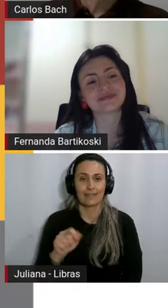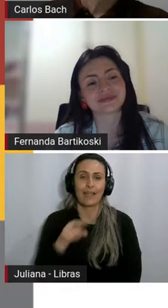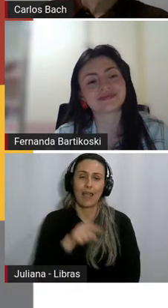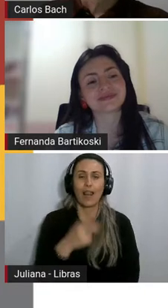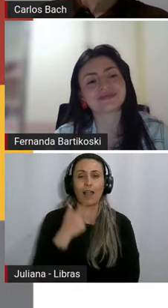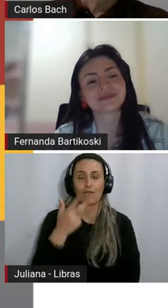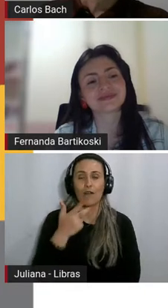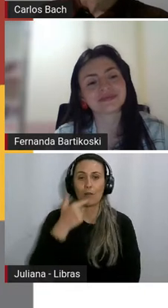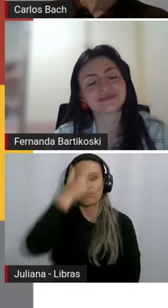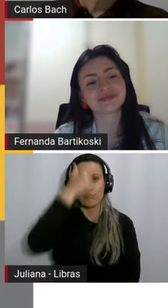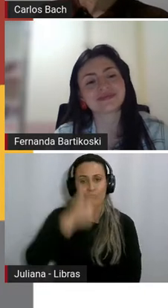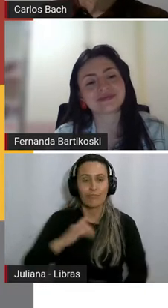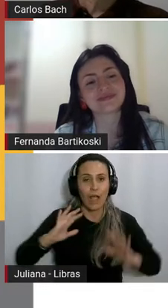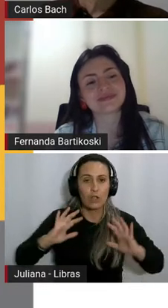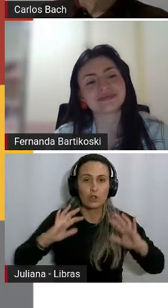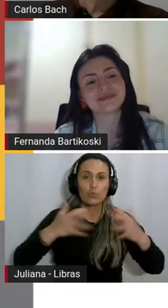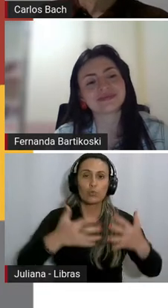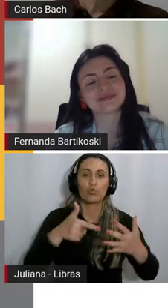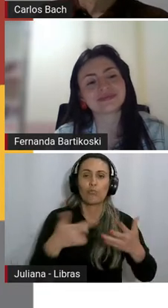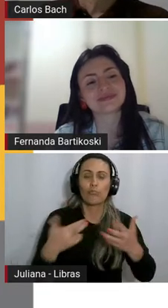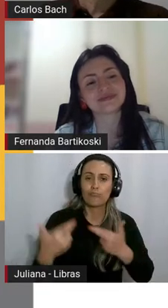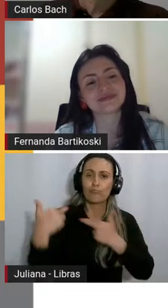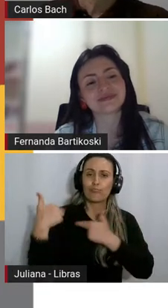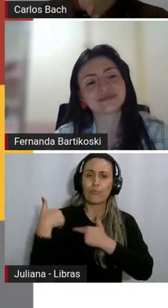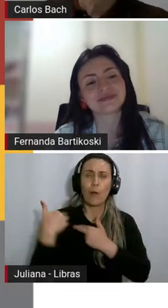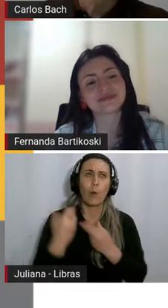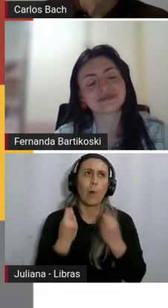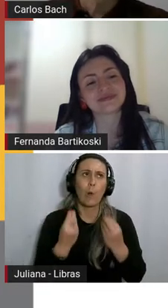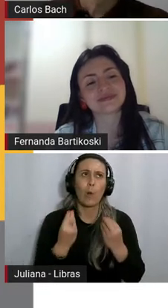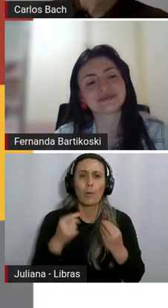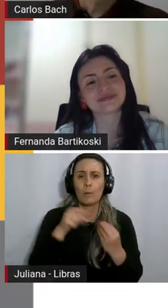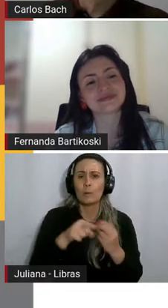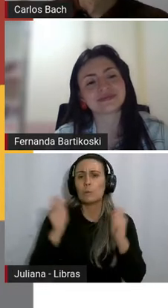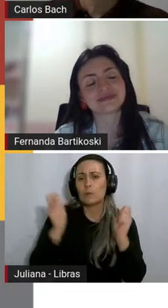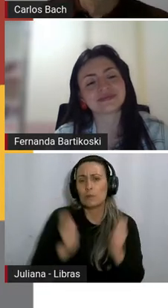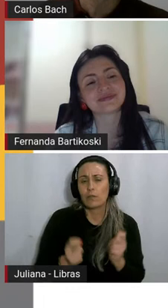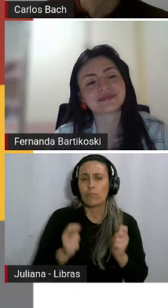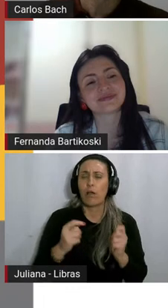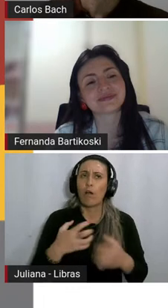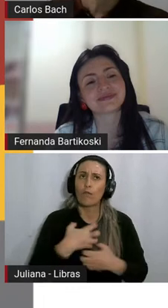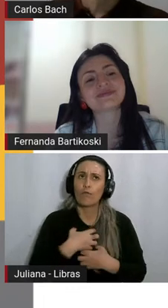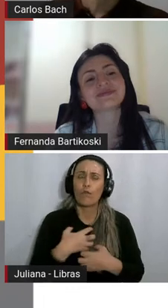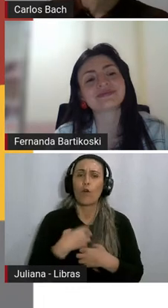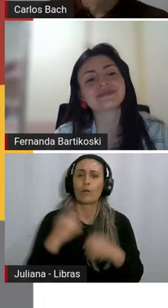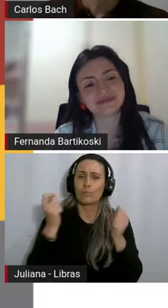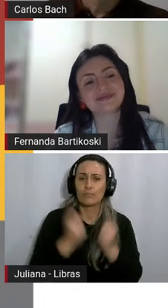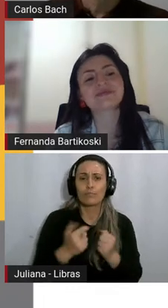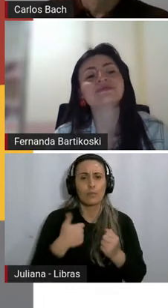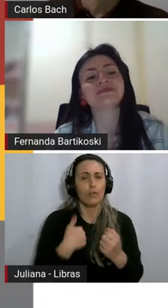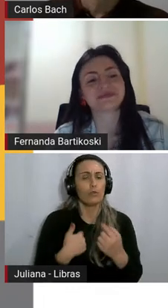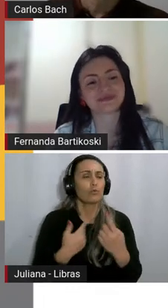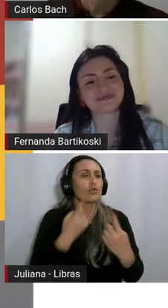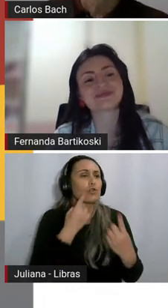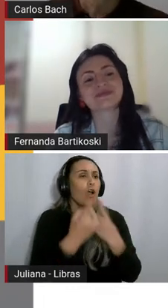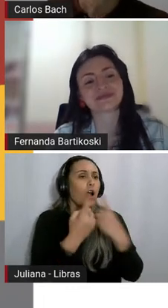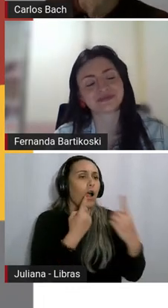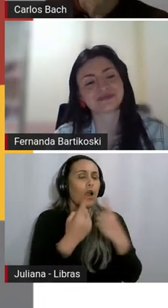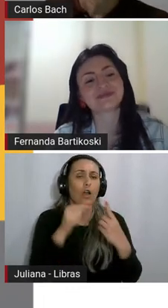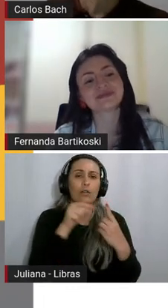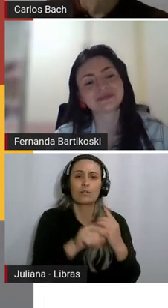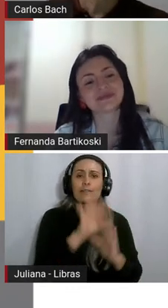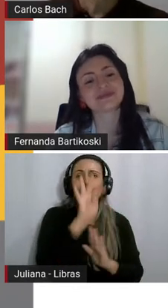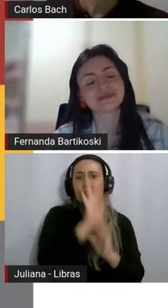traz, né? Como é que isso é uma responsiva ativa no sentido de que eu dialogo com esse texto, de eu converso com esse texto,